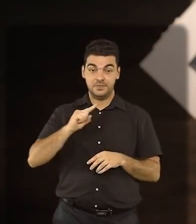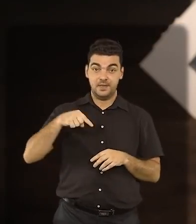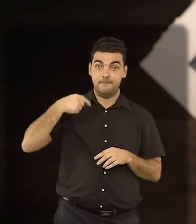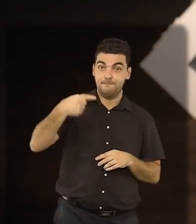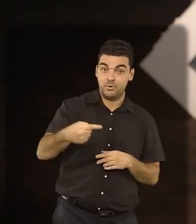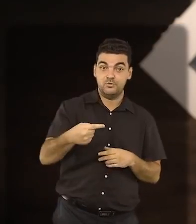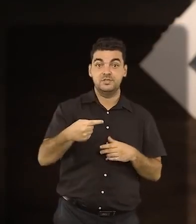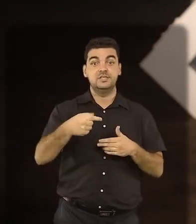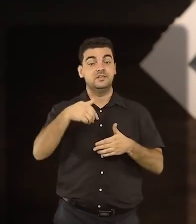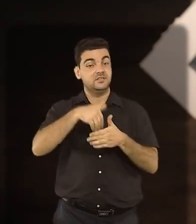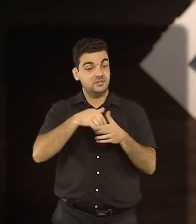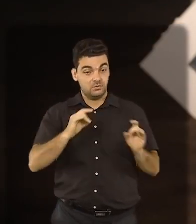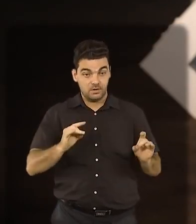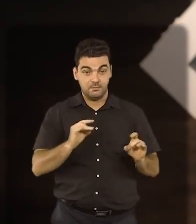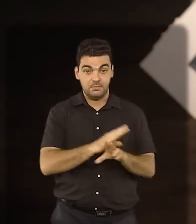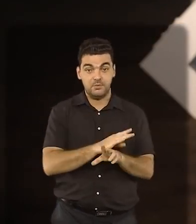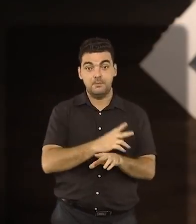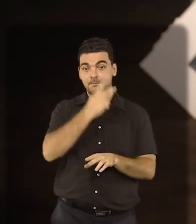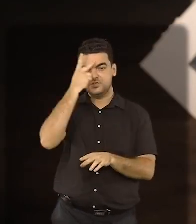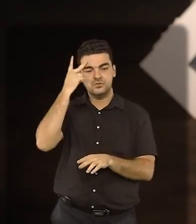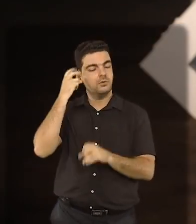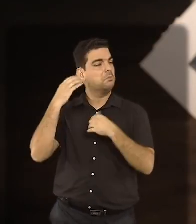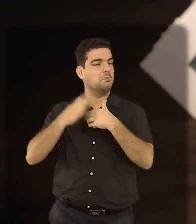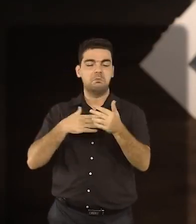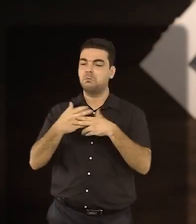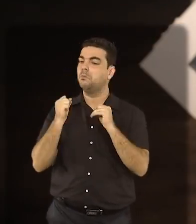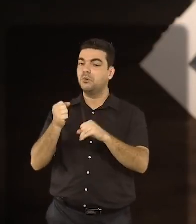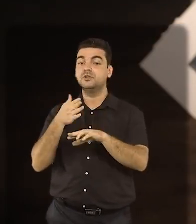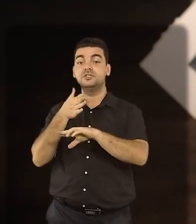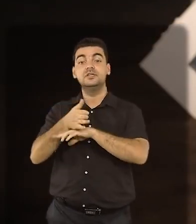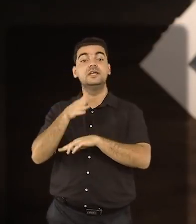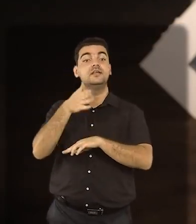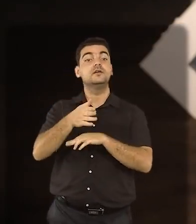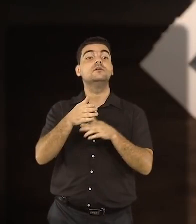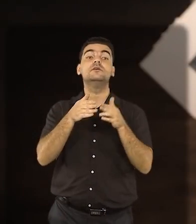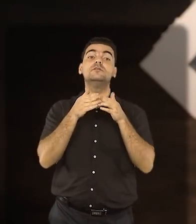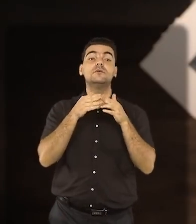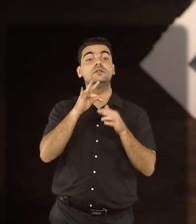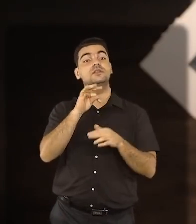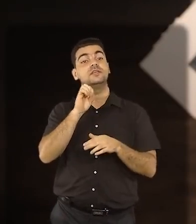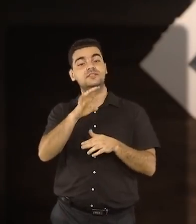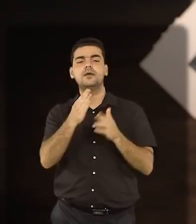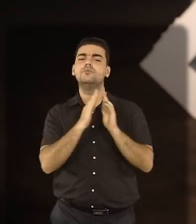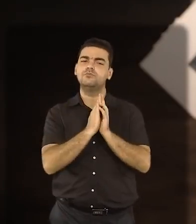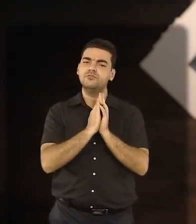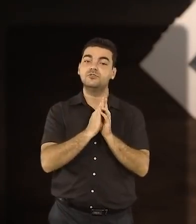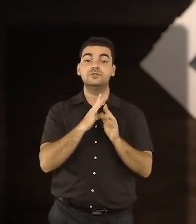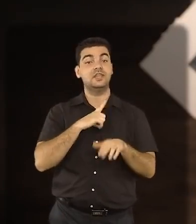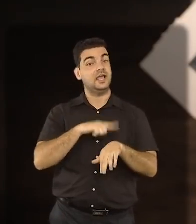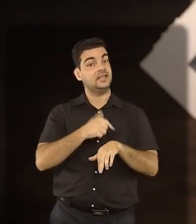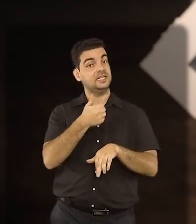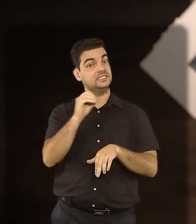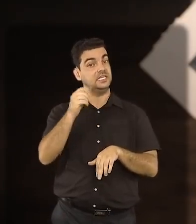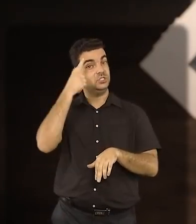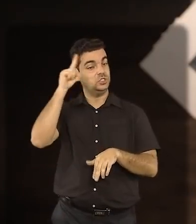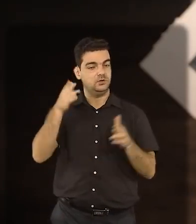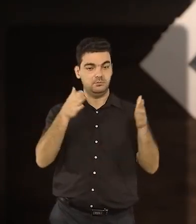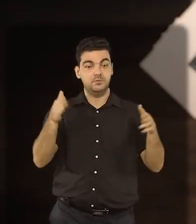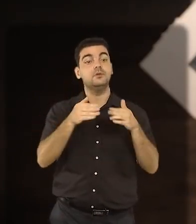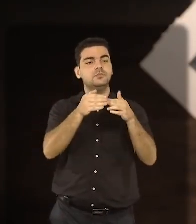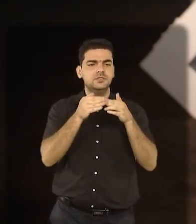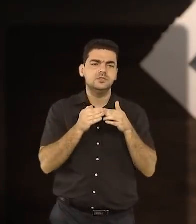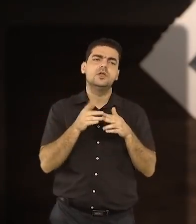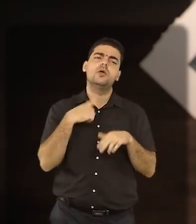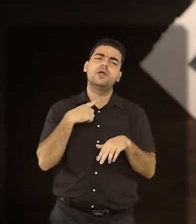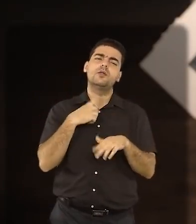qualquer partido ou interessado pode solicitar ao TSE, no prazo de 100 dias, o